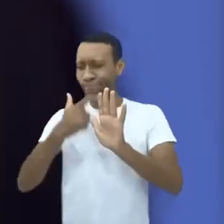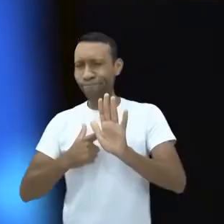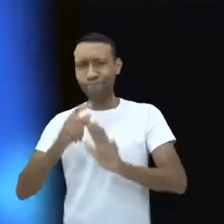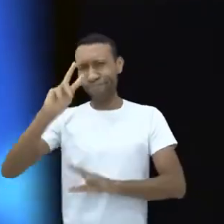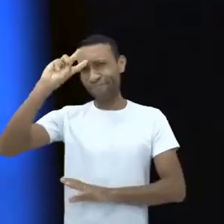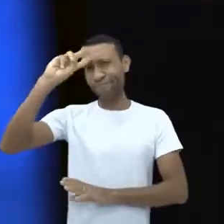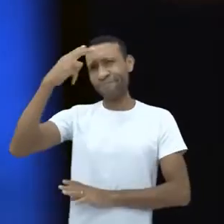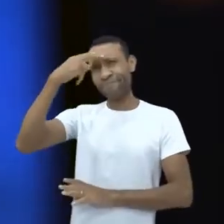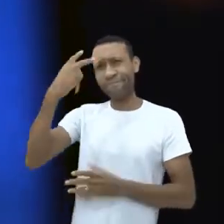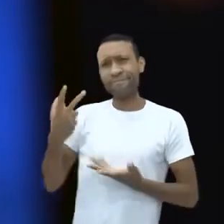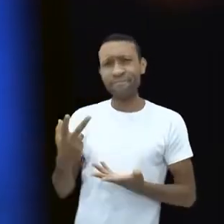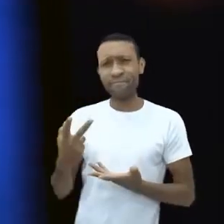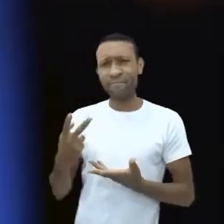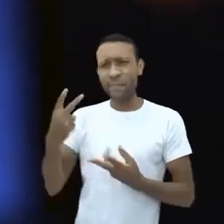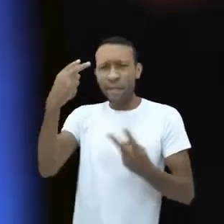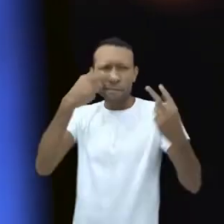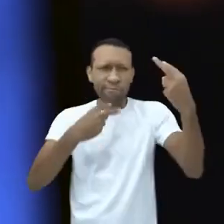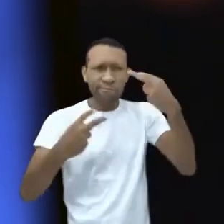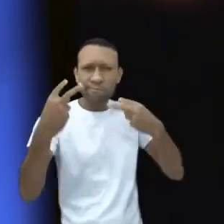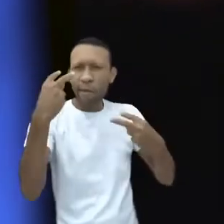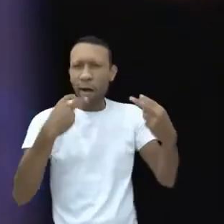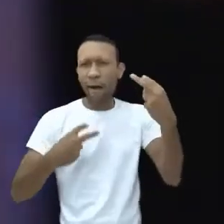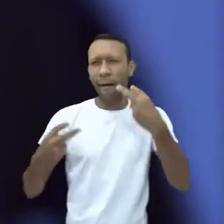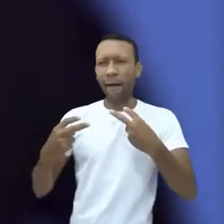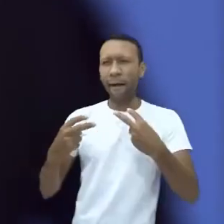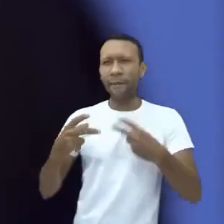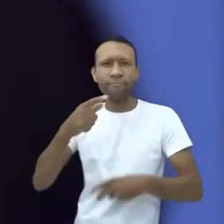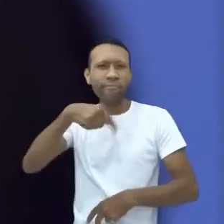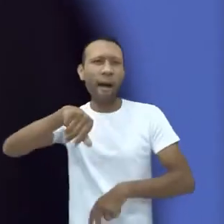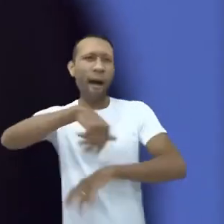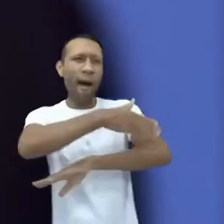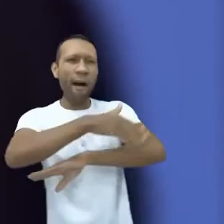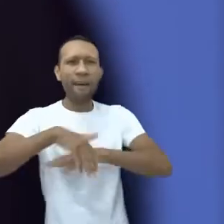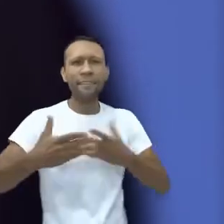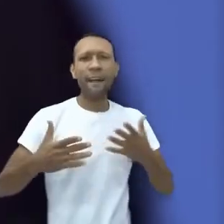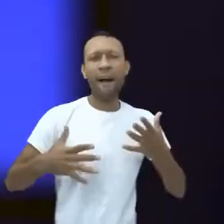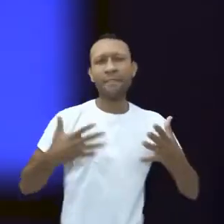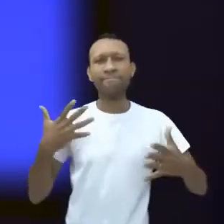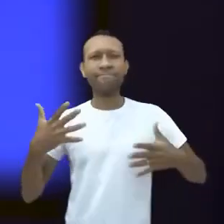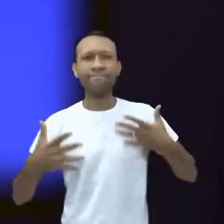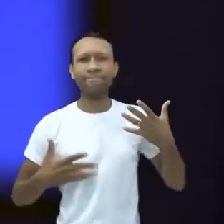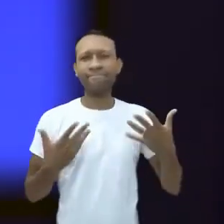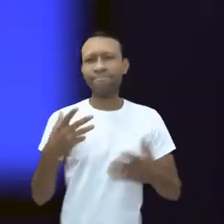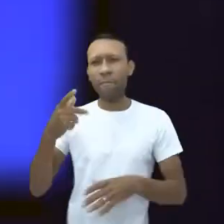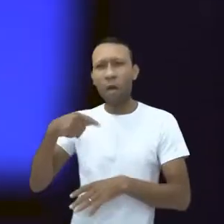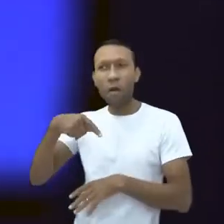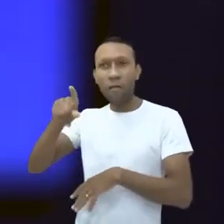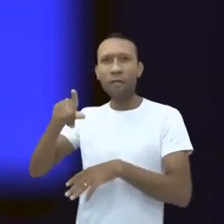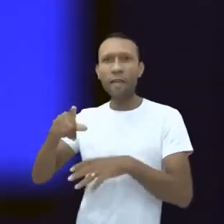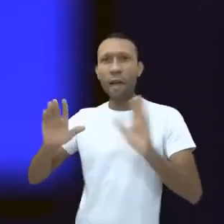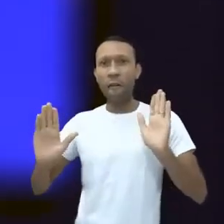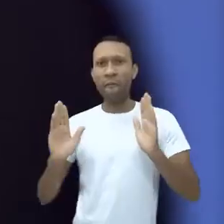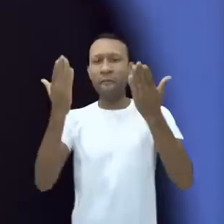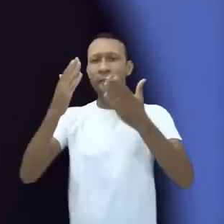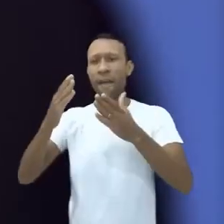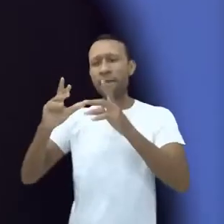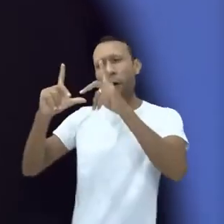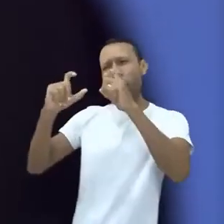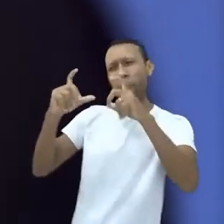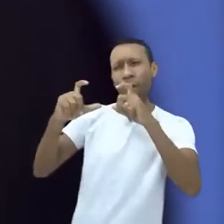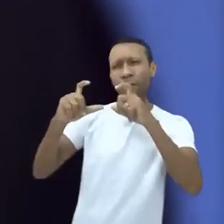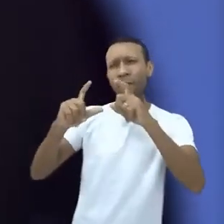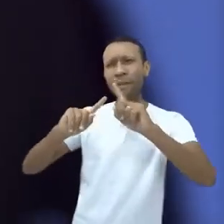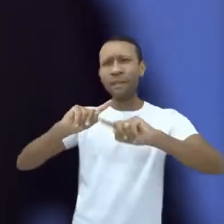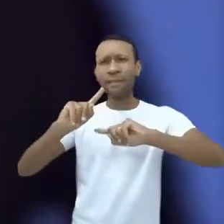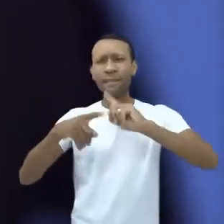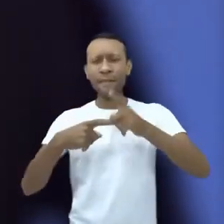não era, praticamente. Se você olhar, dá pra ver, tipo, eu no rolê por muito tempo. Eu ia pra poder postar uma foto. Mas depois